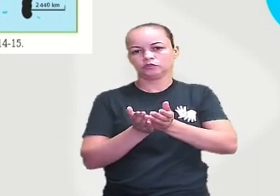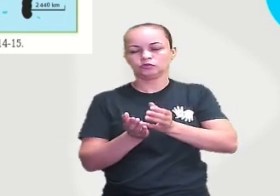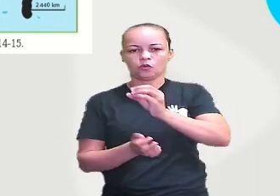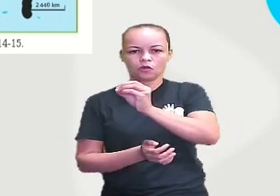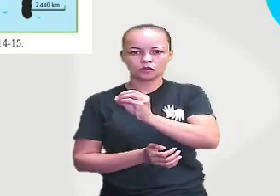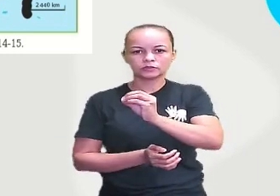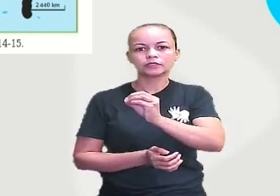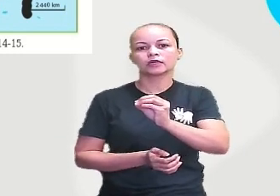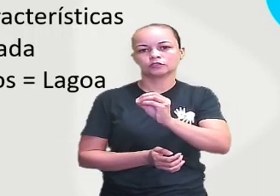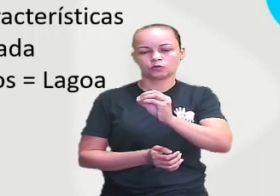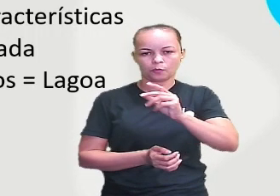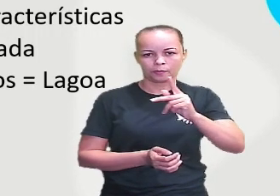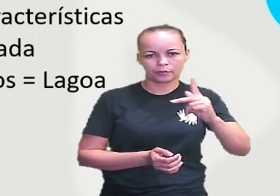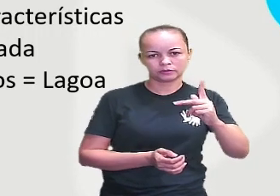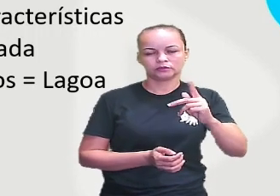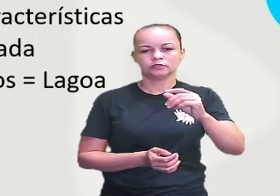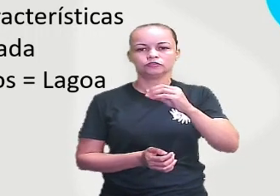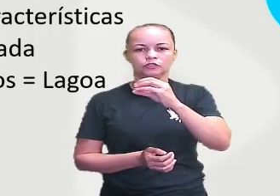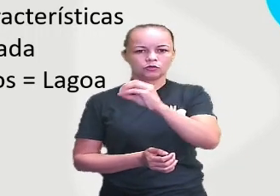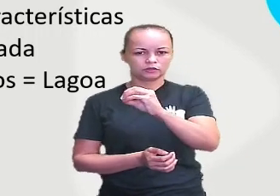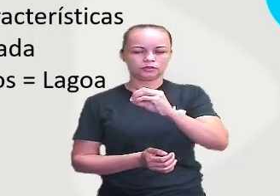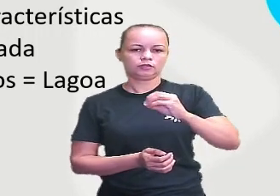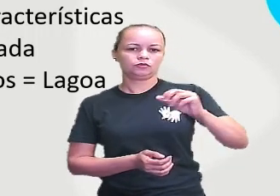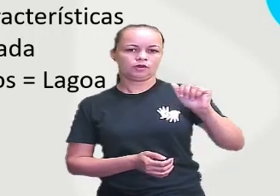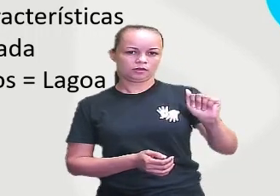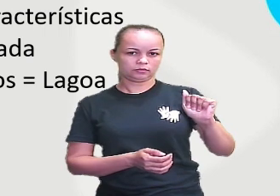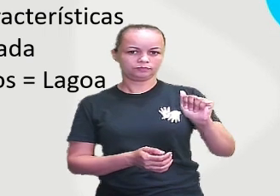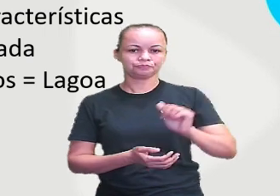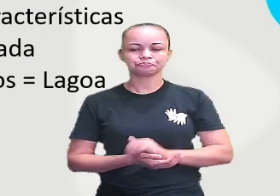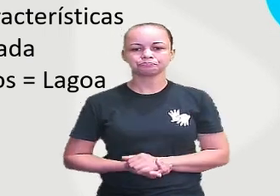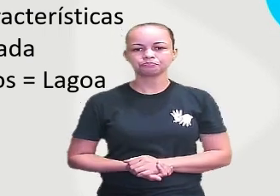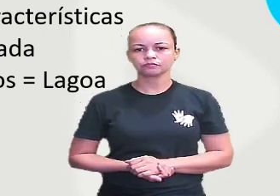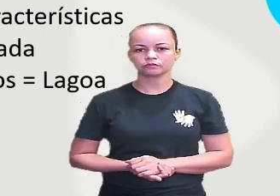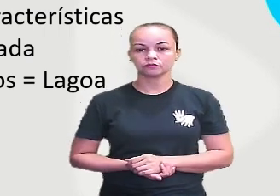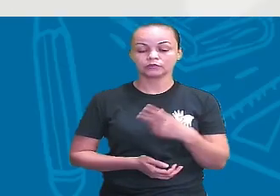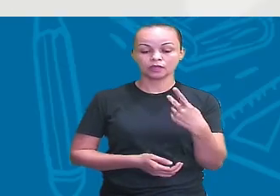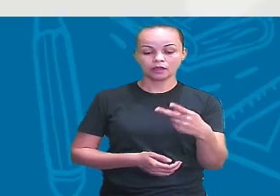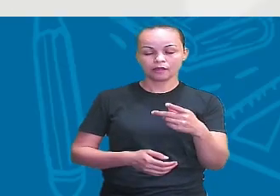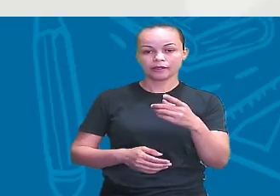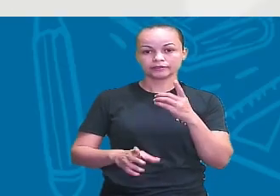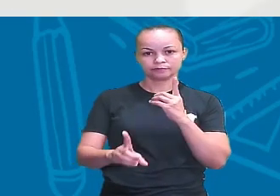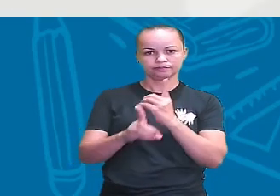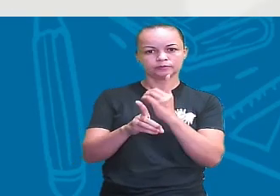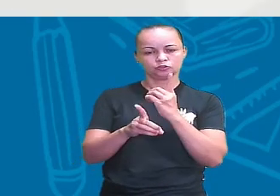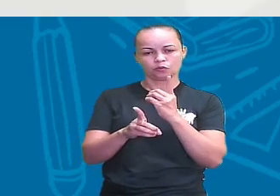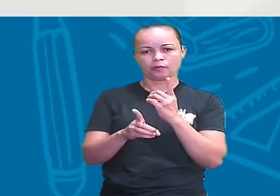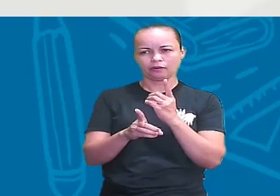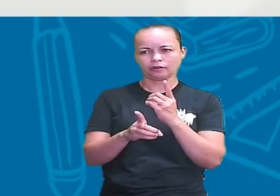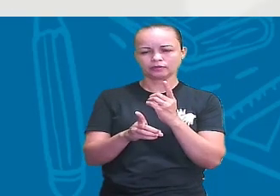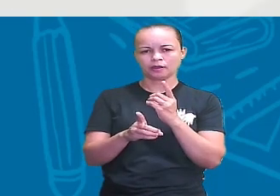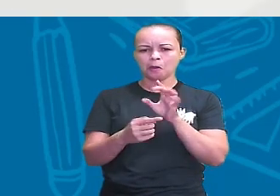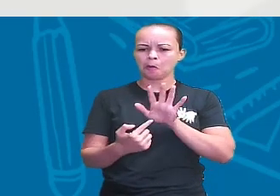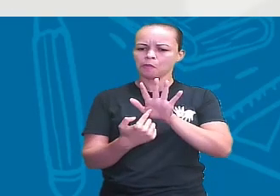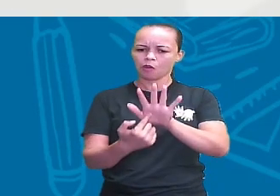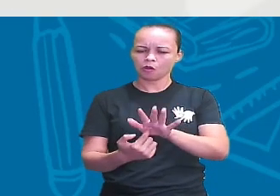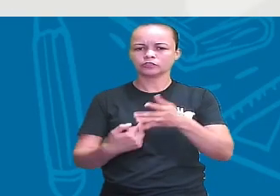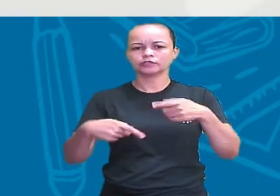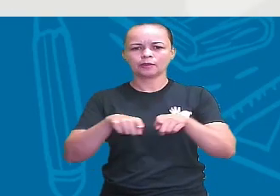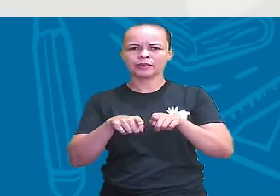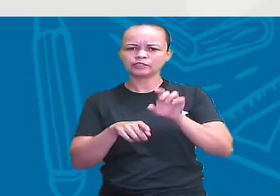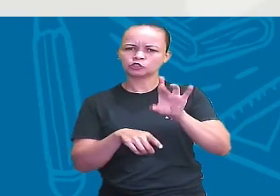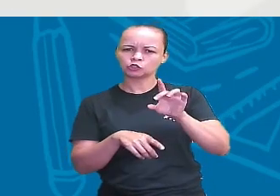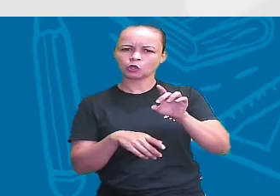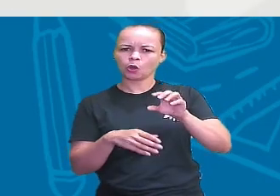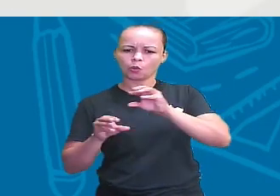Oceano Atlântico, né? Então, essas descobertas, gente, vai indicando que não só houve uma onda